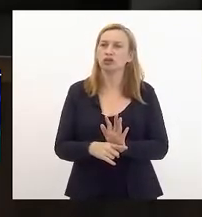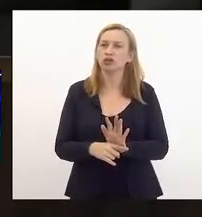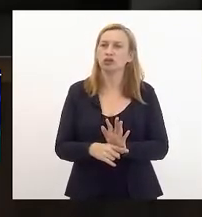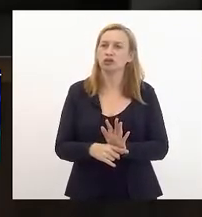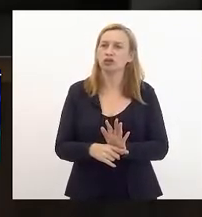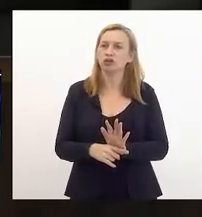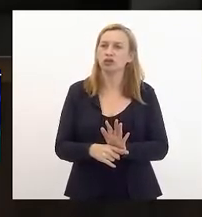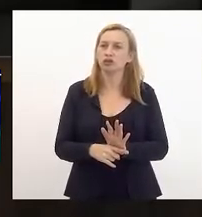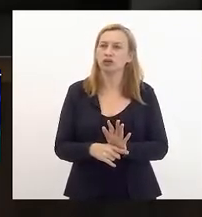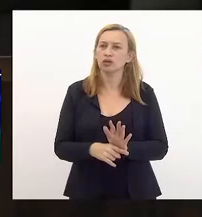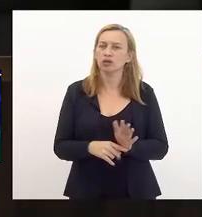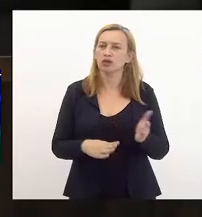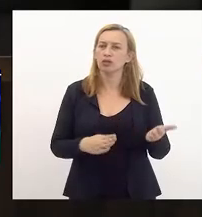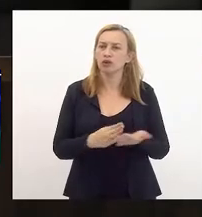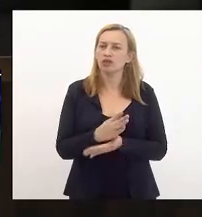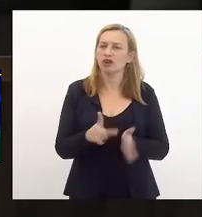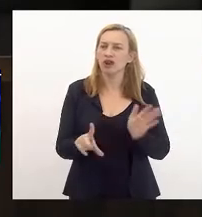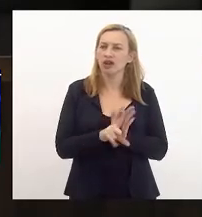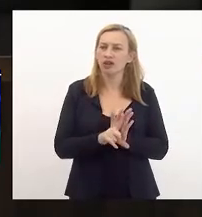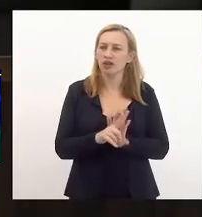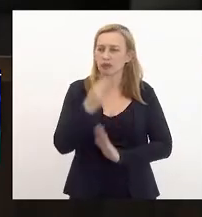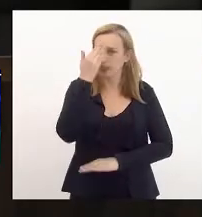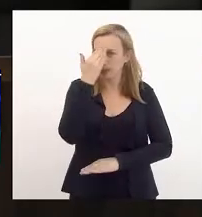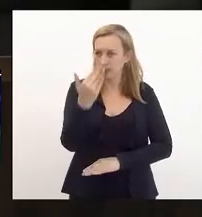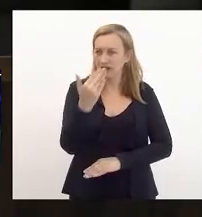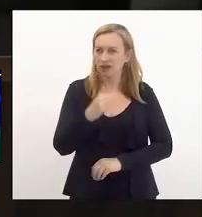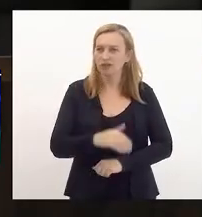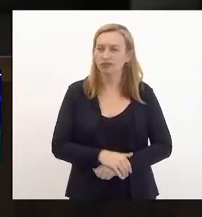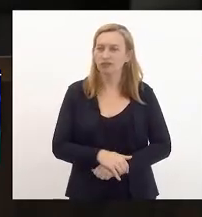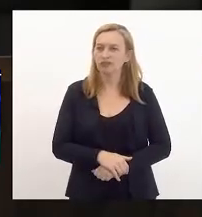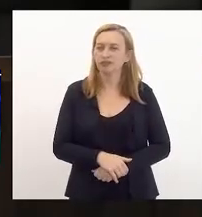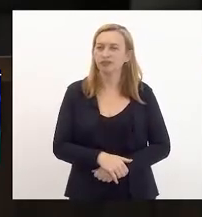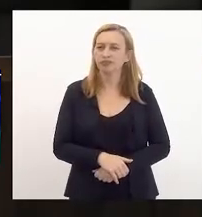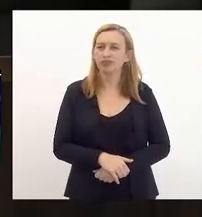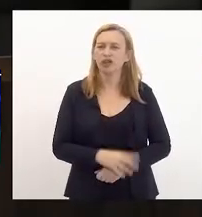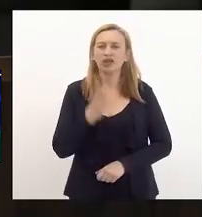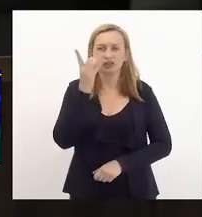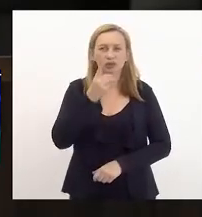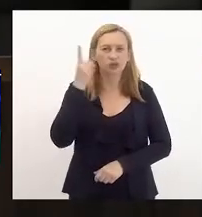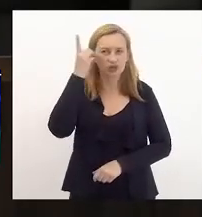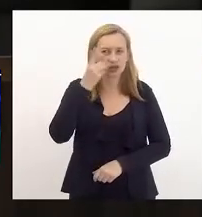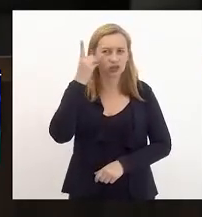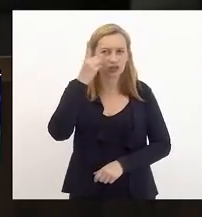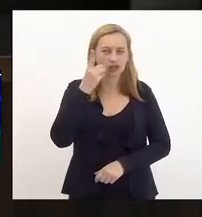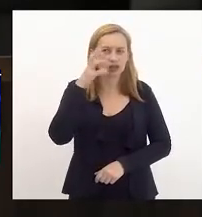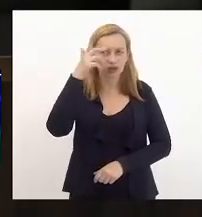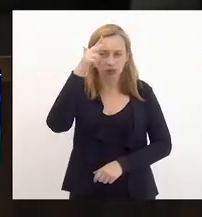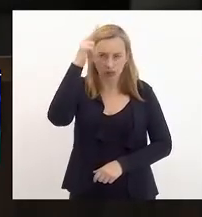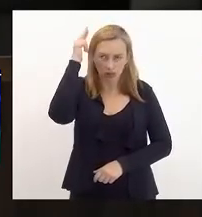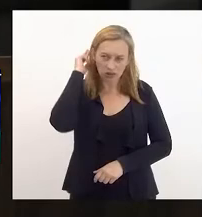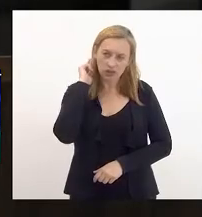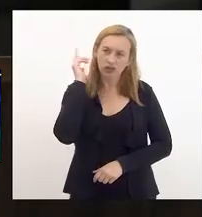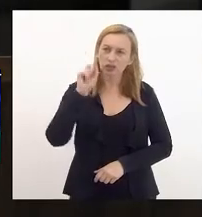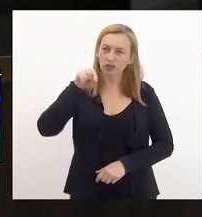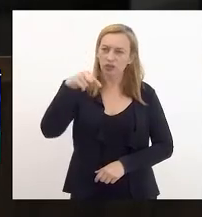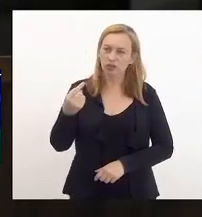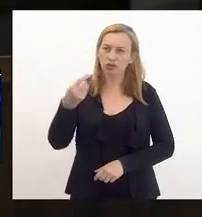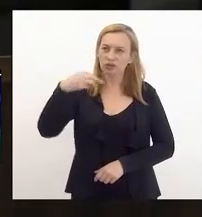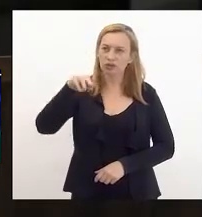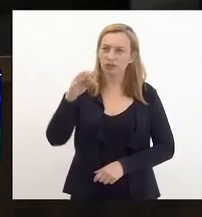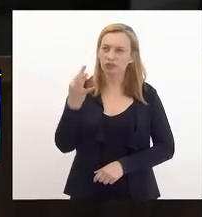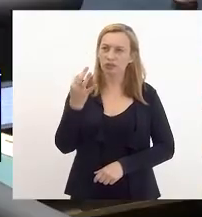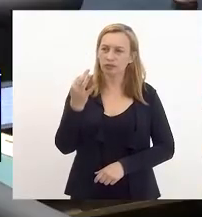leis. Obrigada. Projetos que viraram leis. Deputada Rosane, em seguida, deputada Marta, por favor.